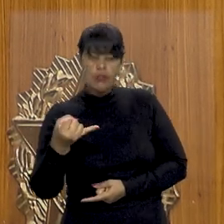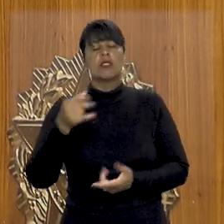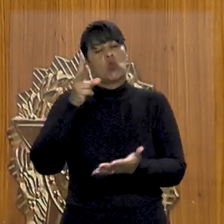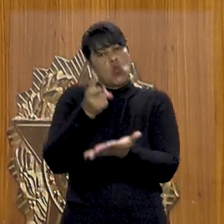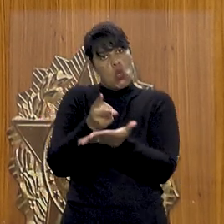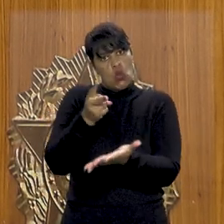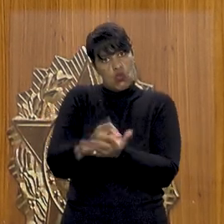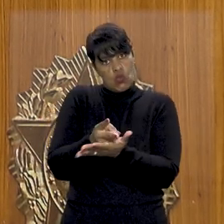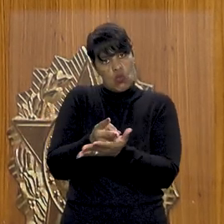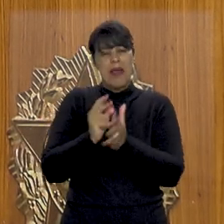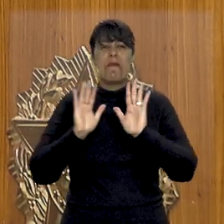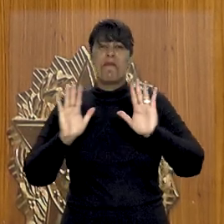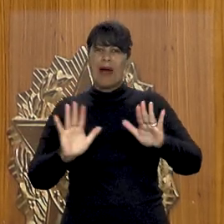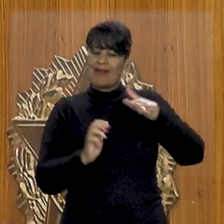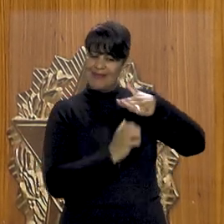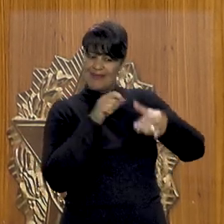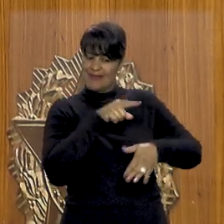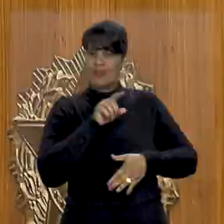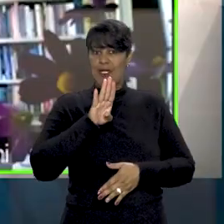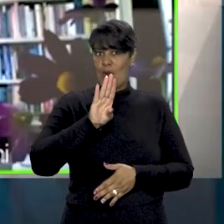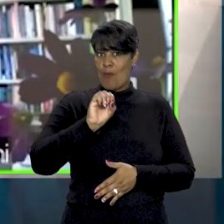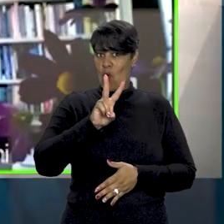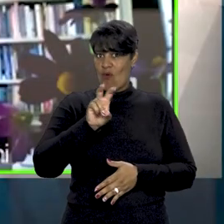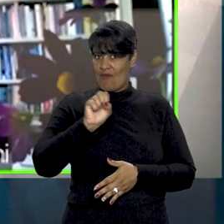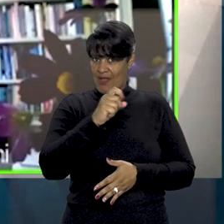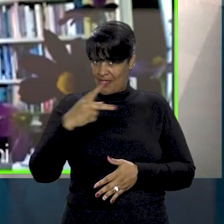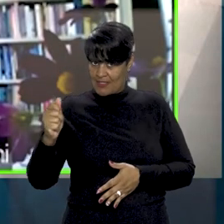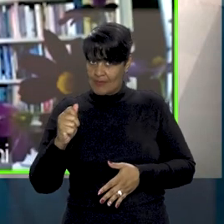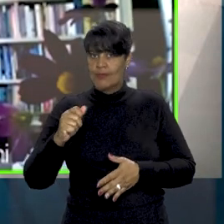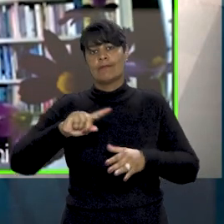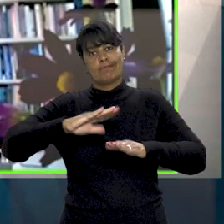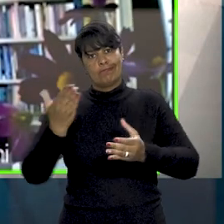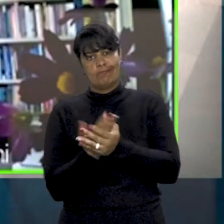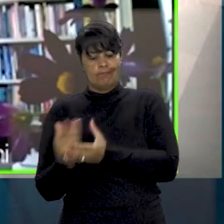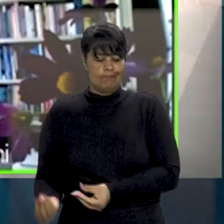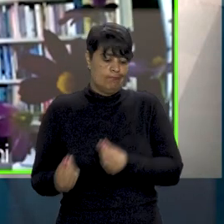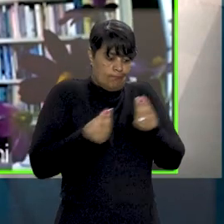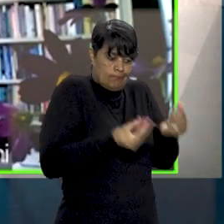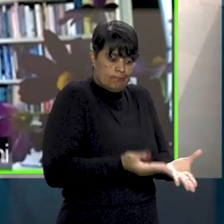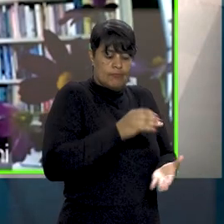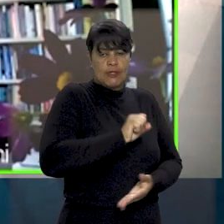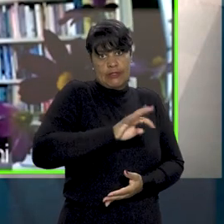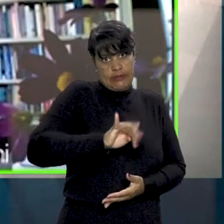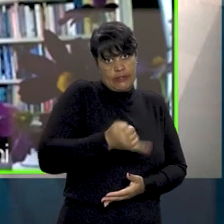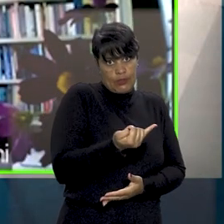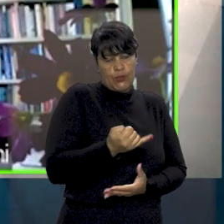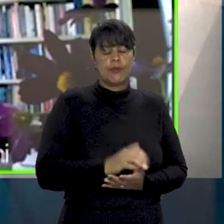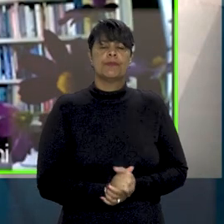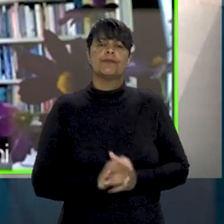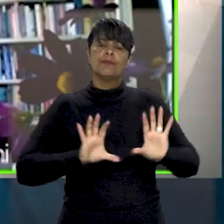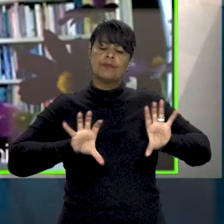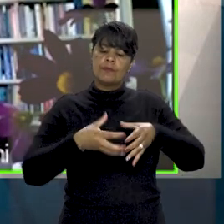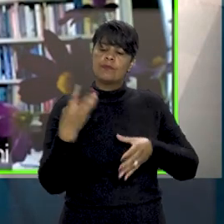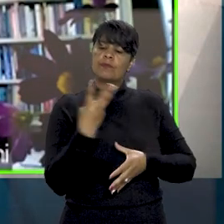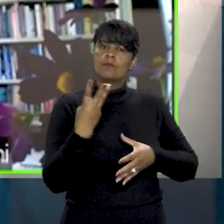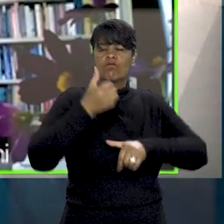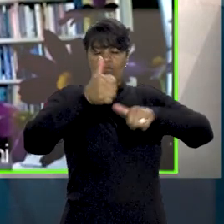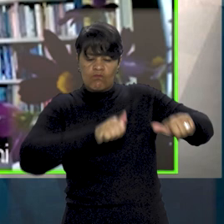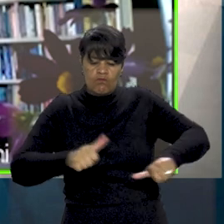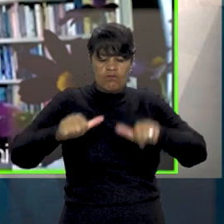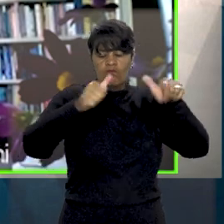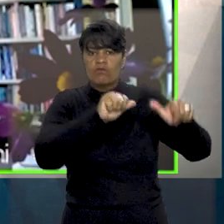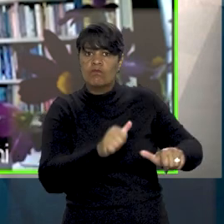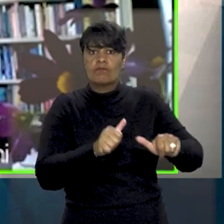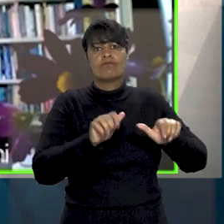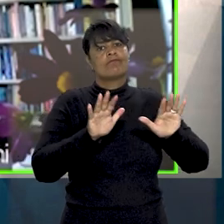então, recorreu ao STJ. O recurso especial foi provido pela terceira turma para julgar improcedentes